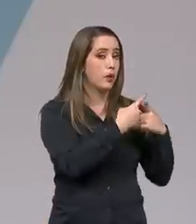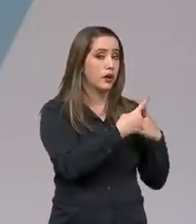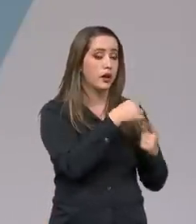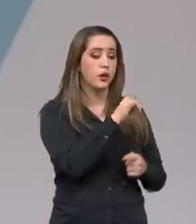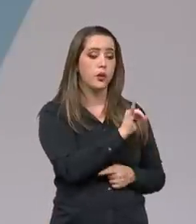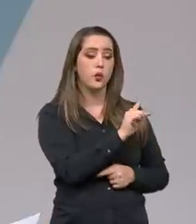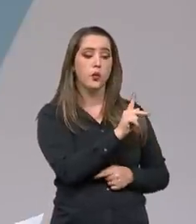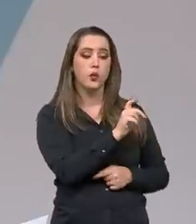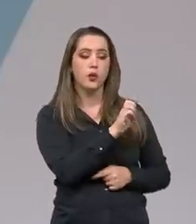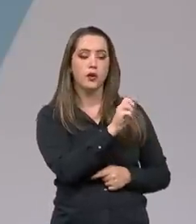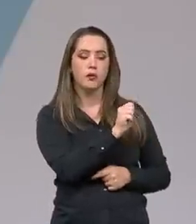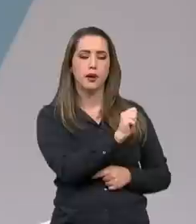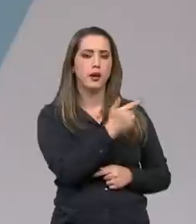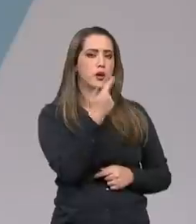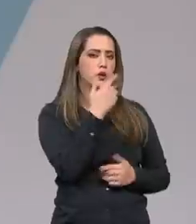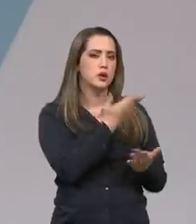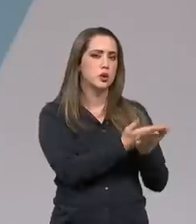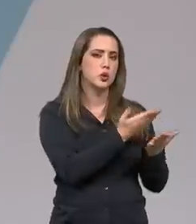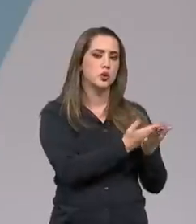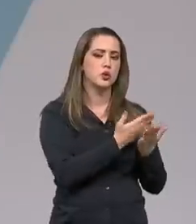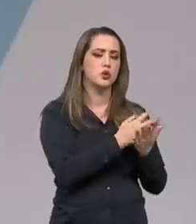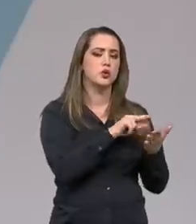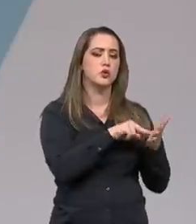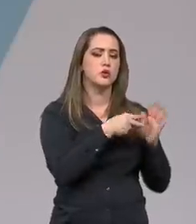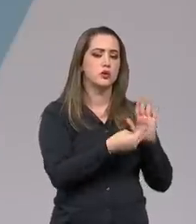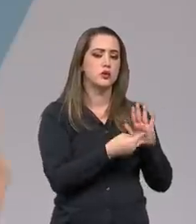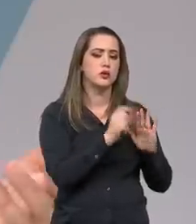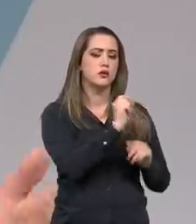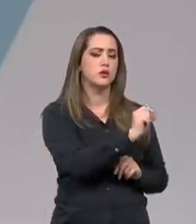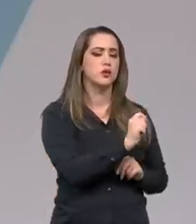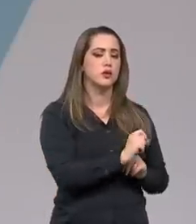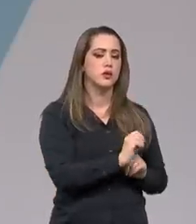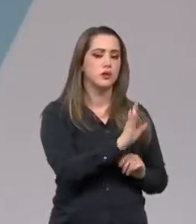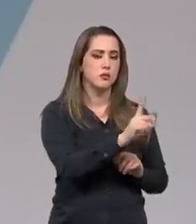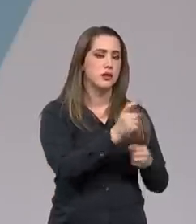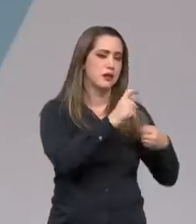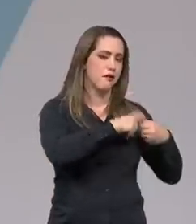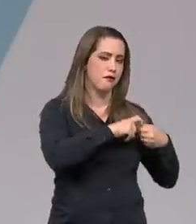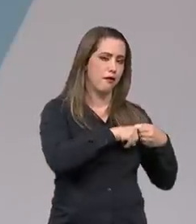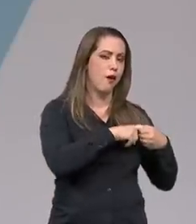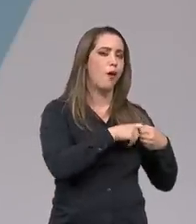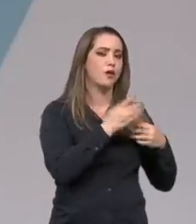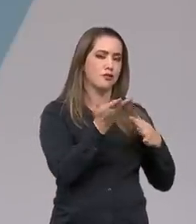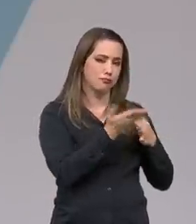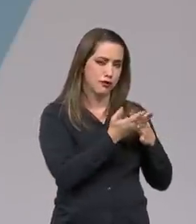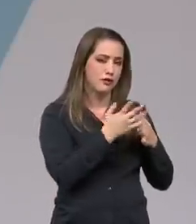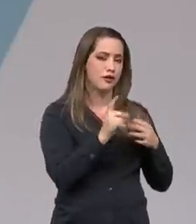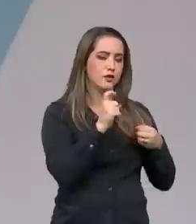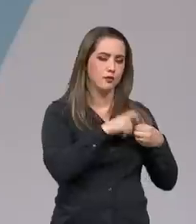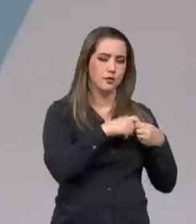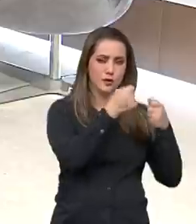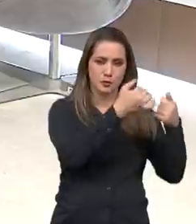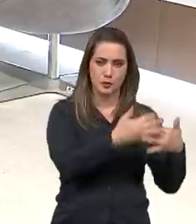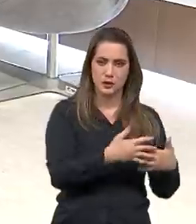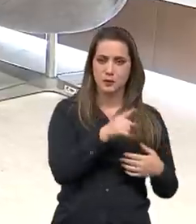IPEA fez isso e o que isso representa. Mas, depois de intervalo, a gente retoma esse assunto.